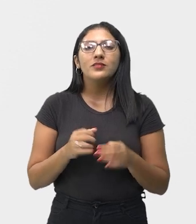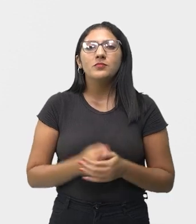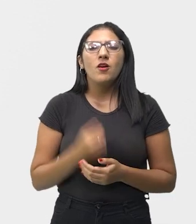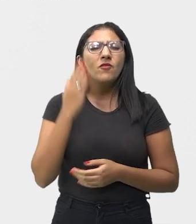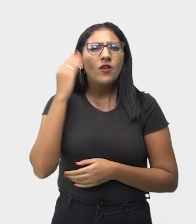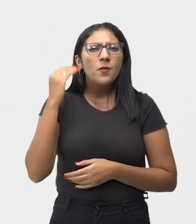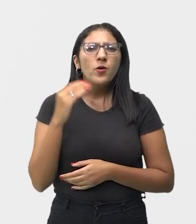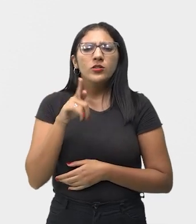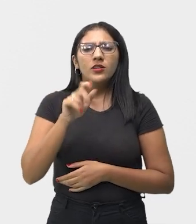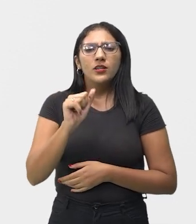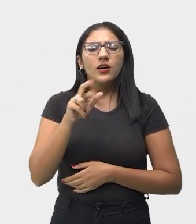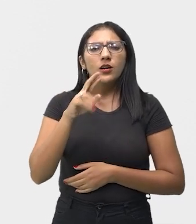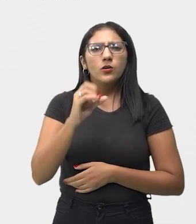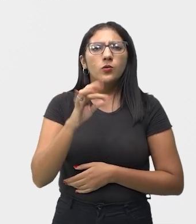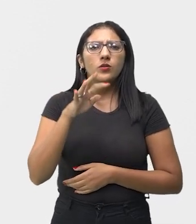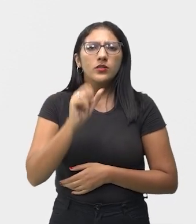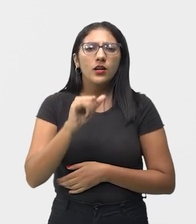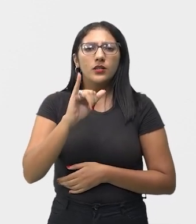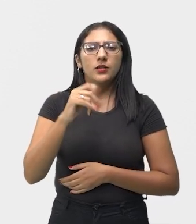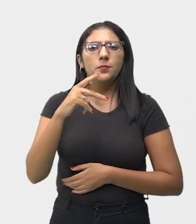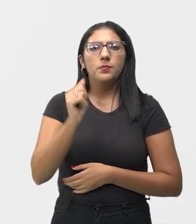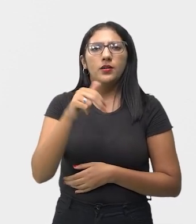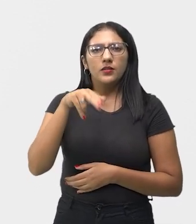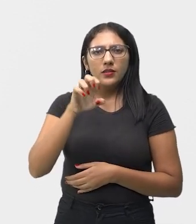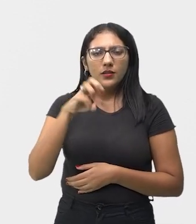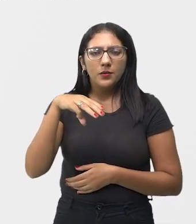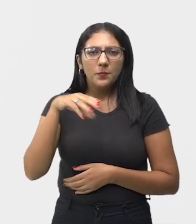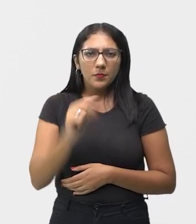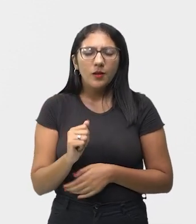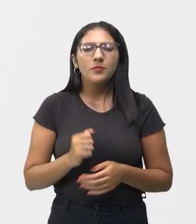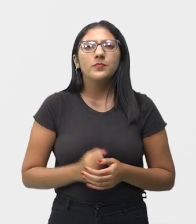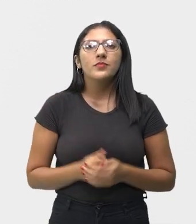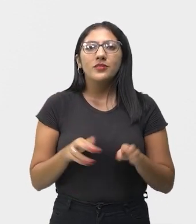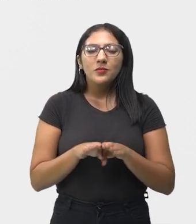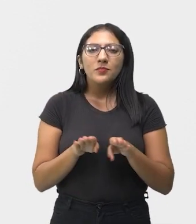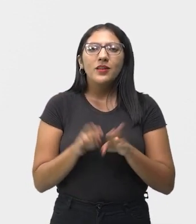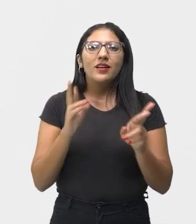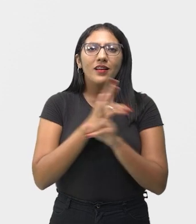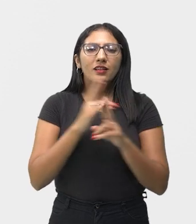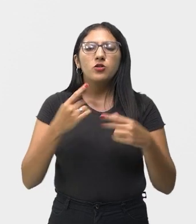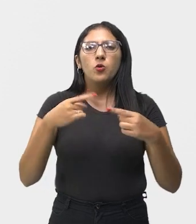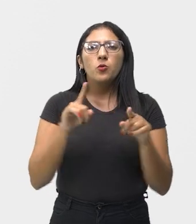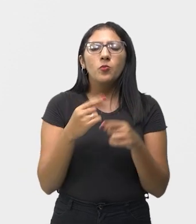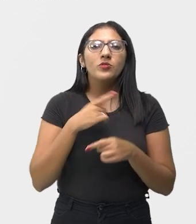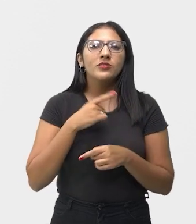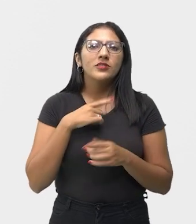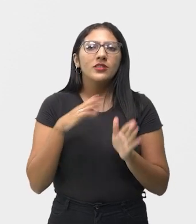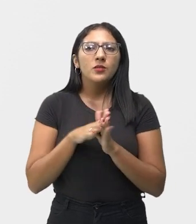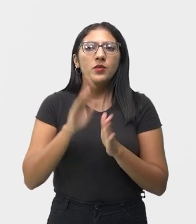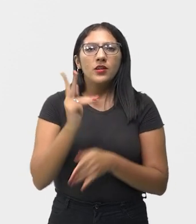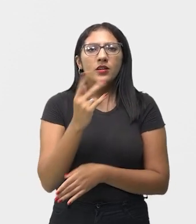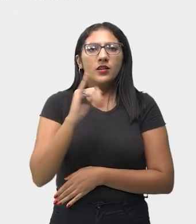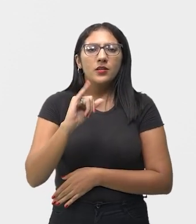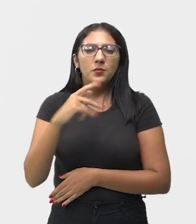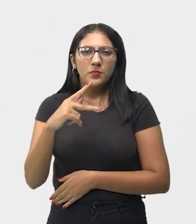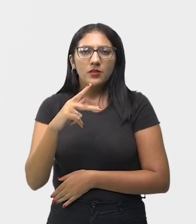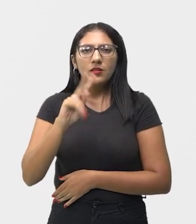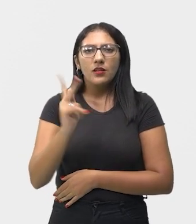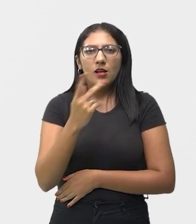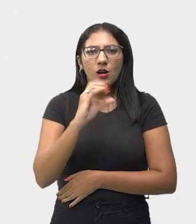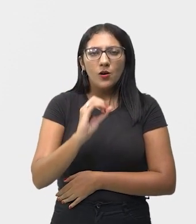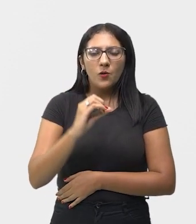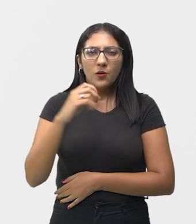faz parte desse contexto da bossa nova. E aí, falando de música, nós temos o quê? O hip-hop, certo?